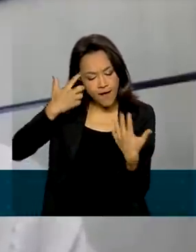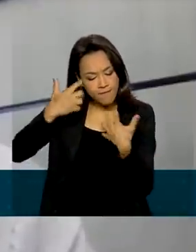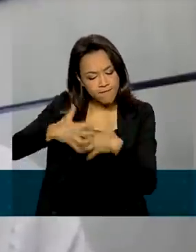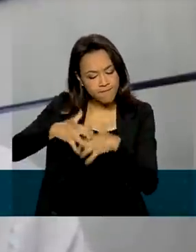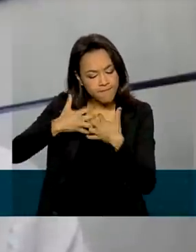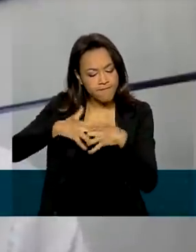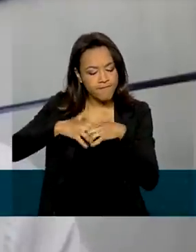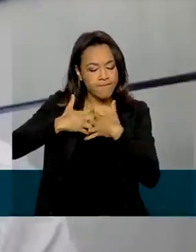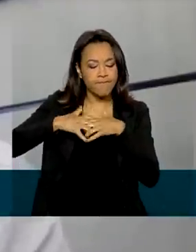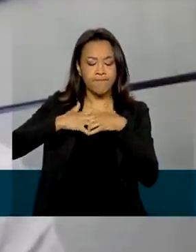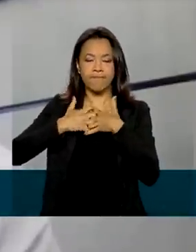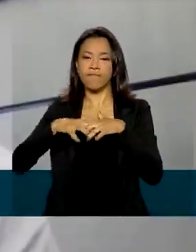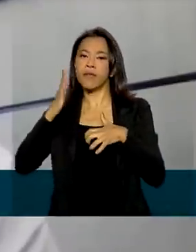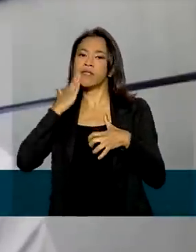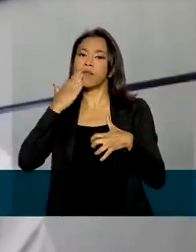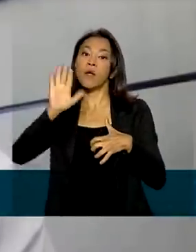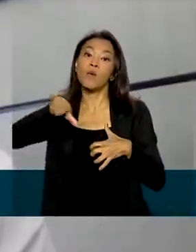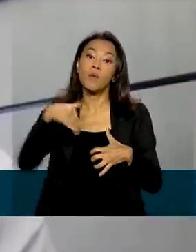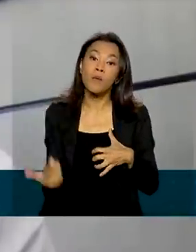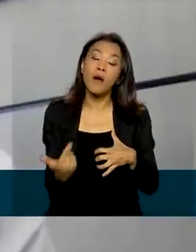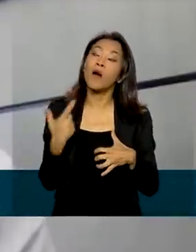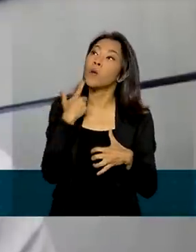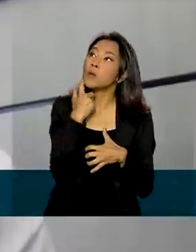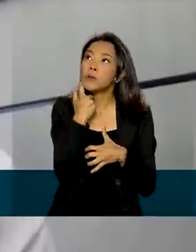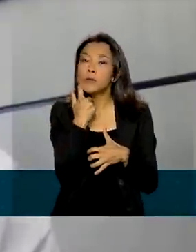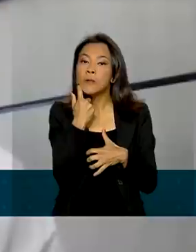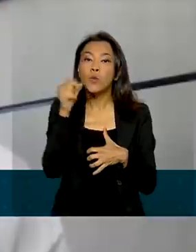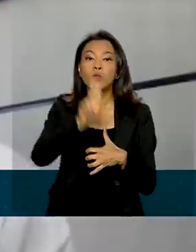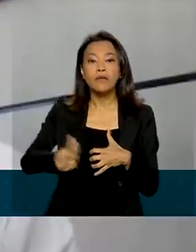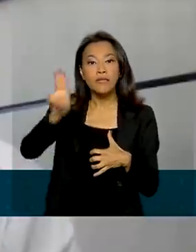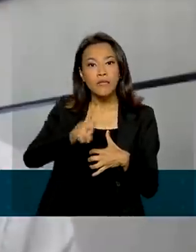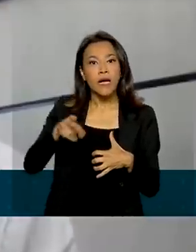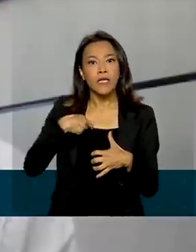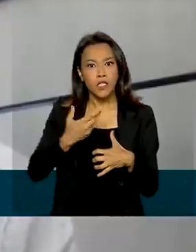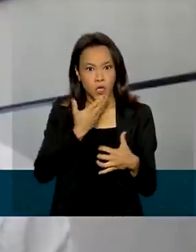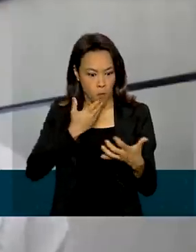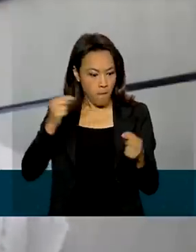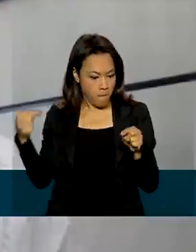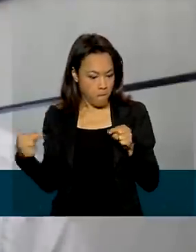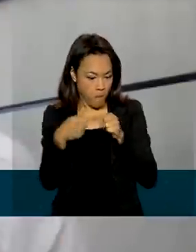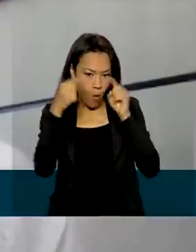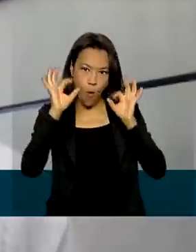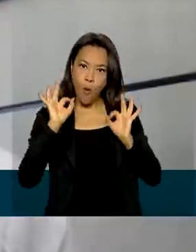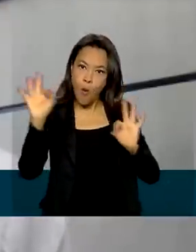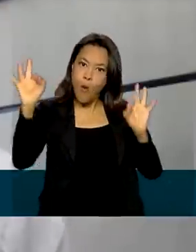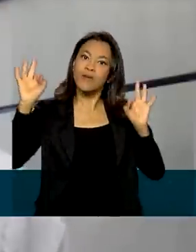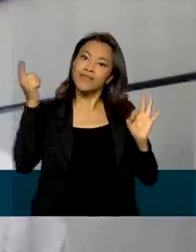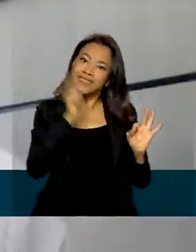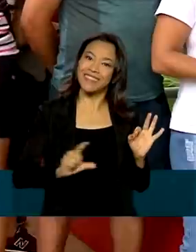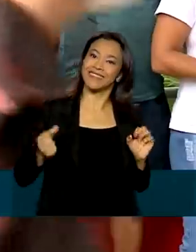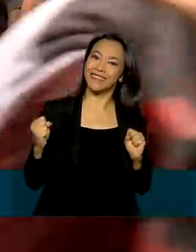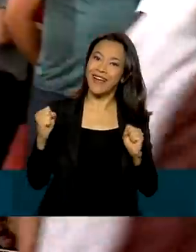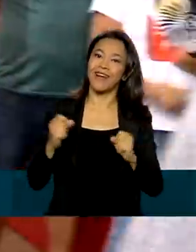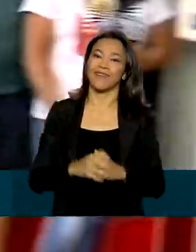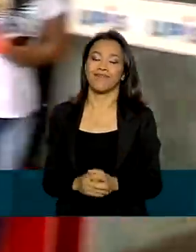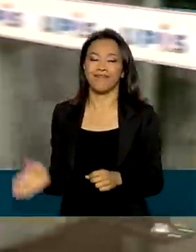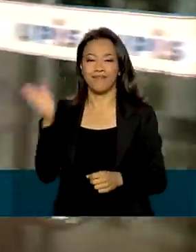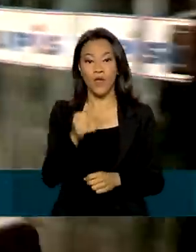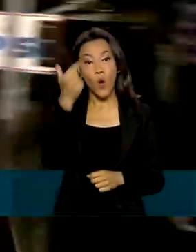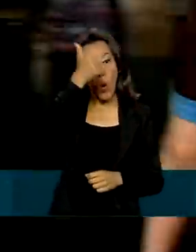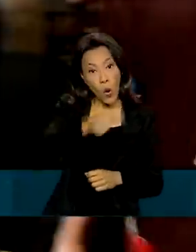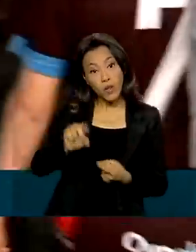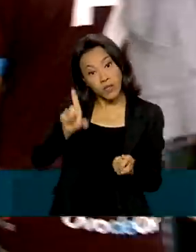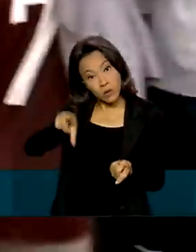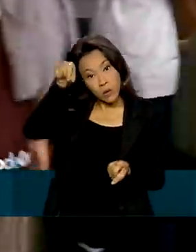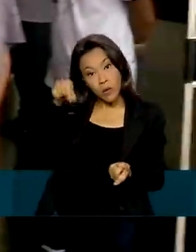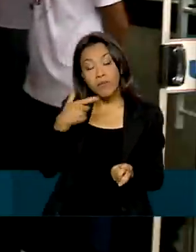pode verificar qual instituição que atribuiu um peso maior para aquela prova que ele tem nota maior. Outra opção